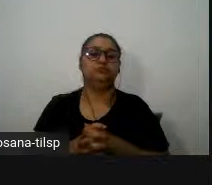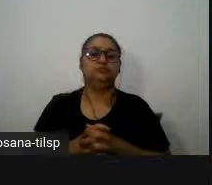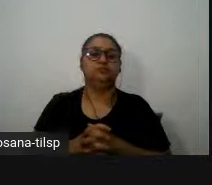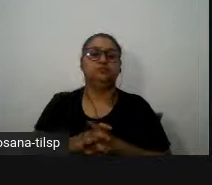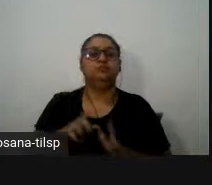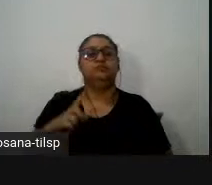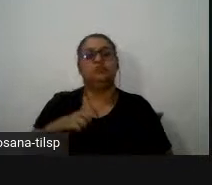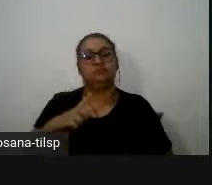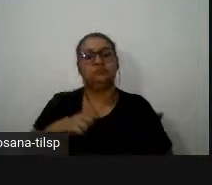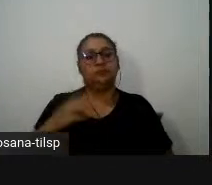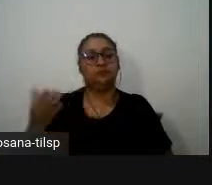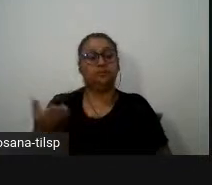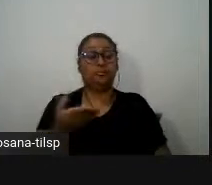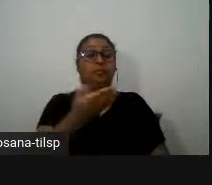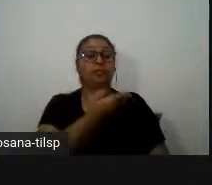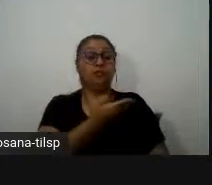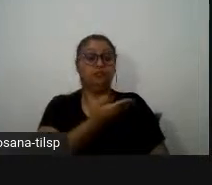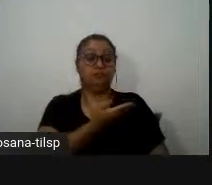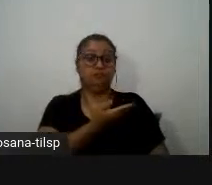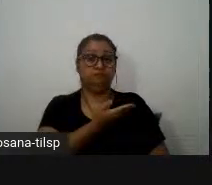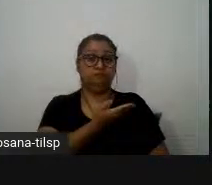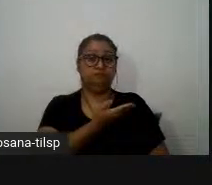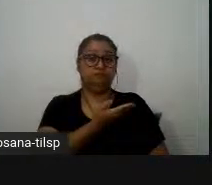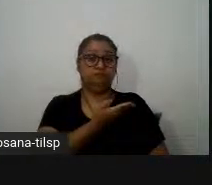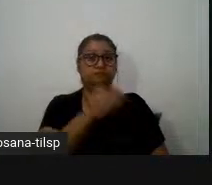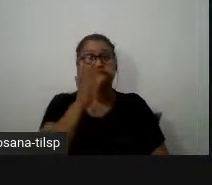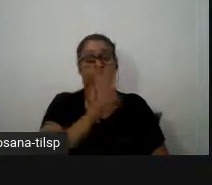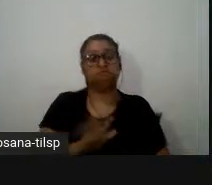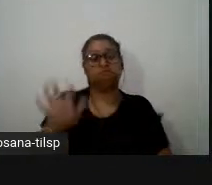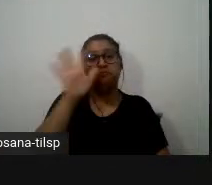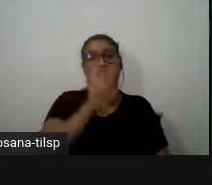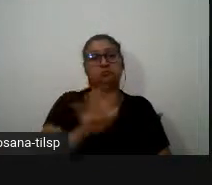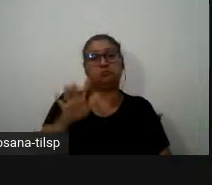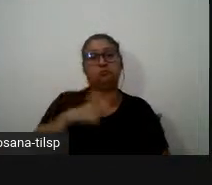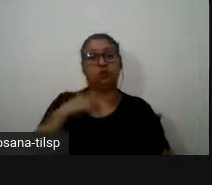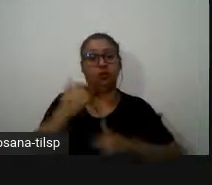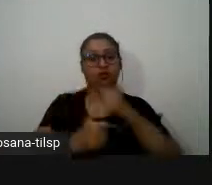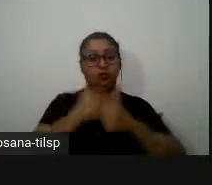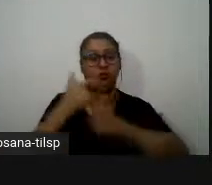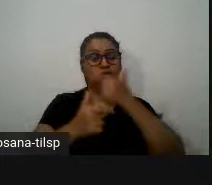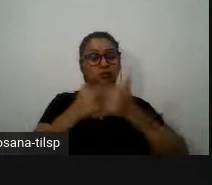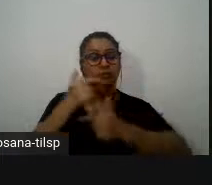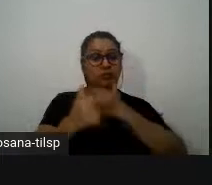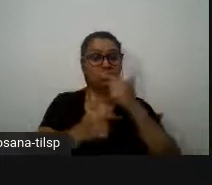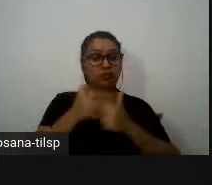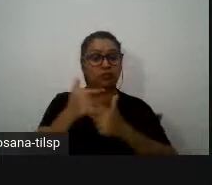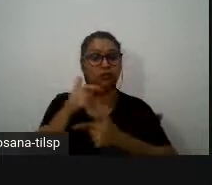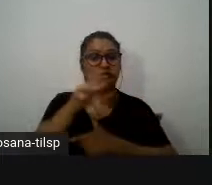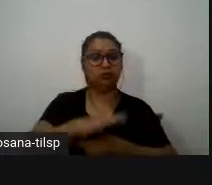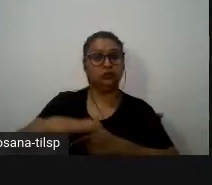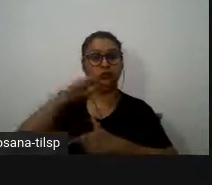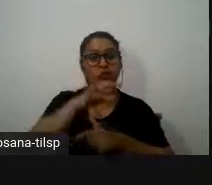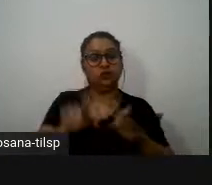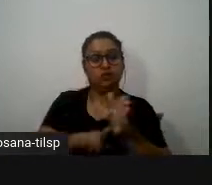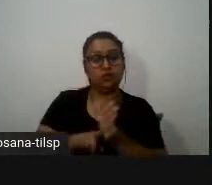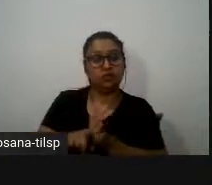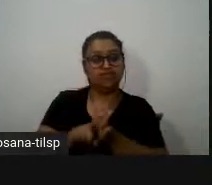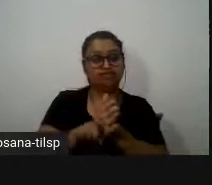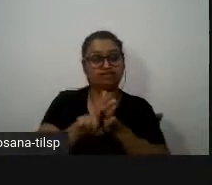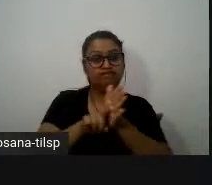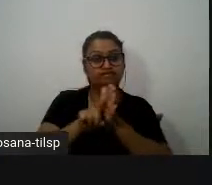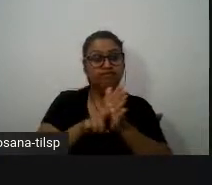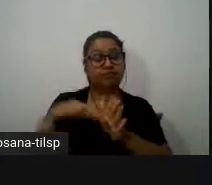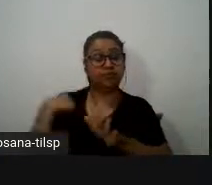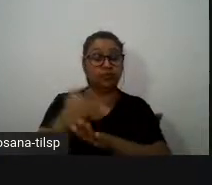eu vou soltar agora de toda a descrição todo o nosso trabalho a nível de investigação que nós elaboramos